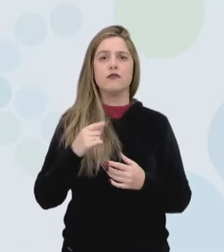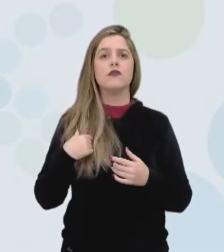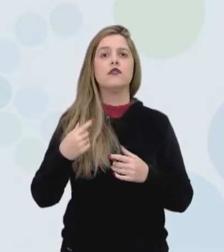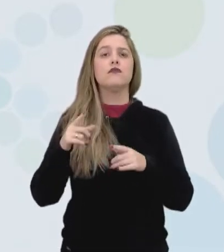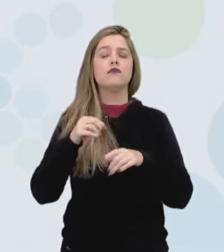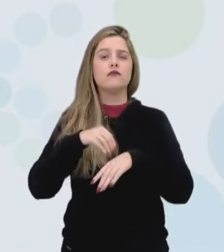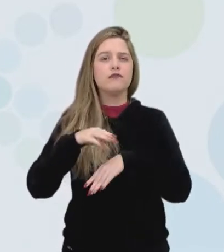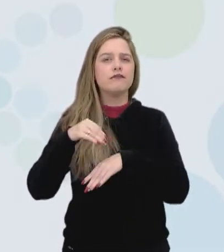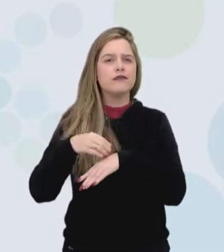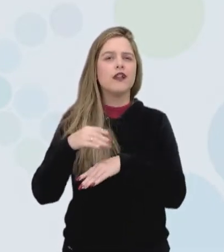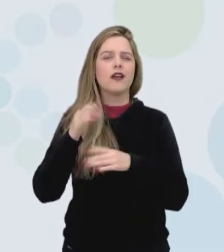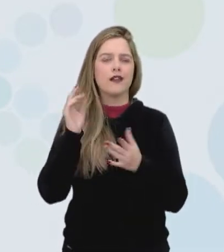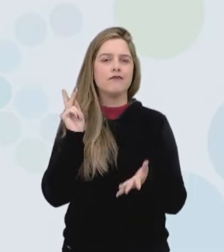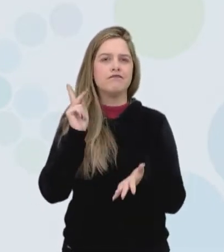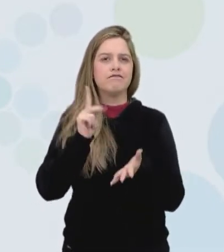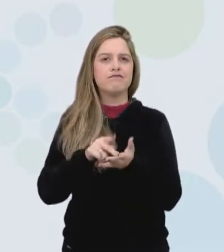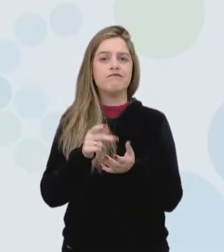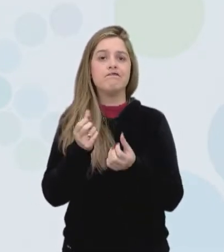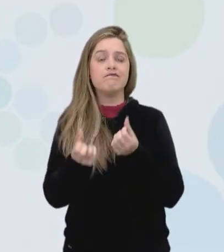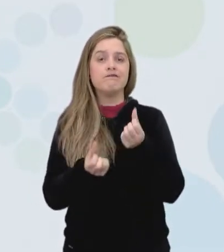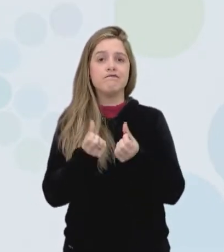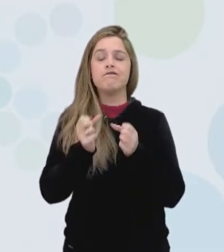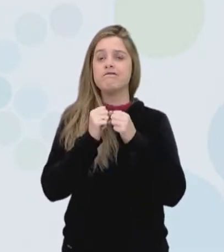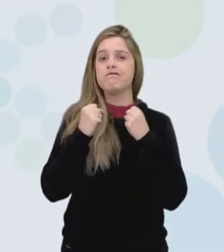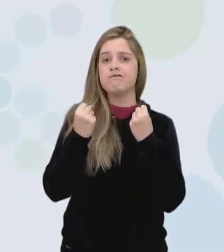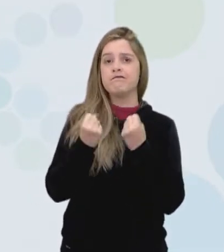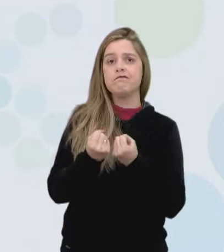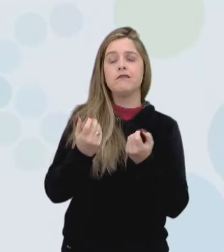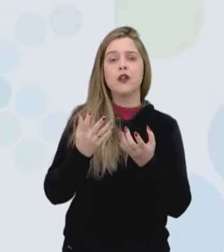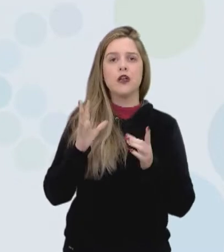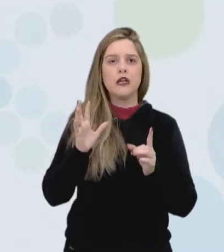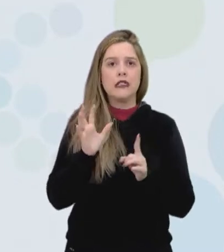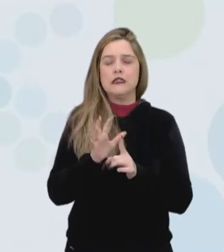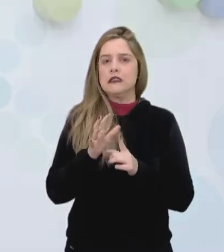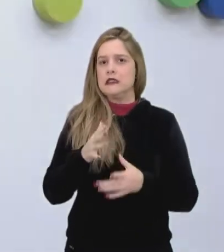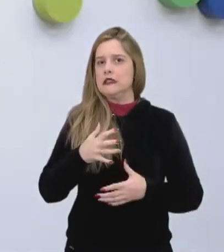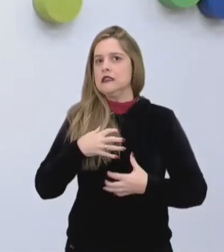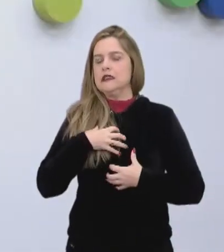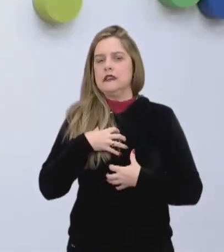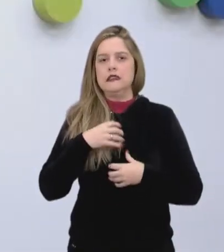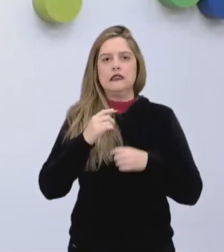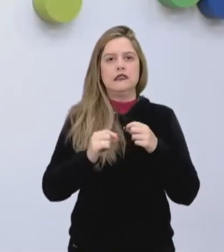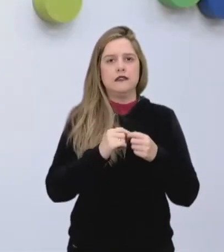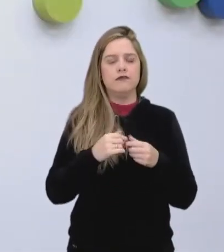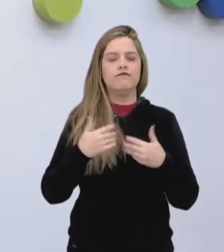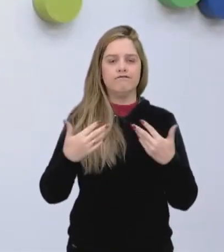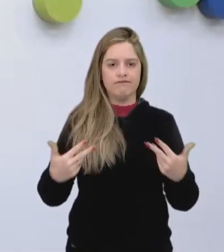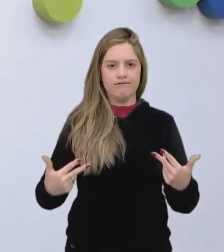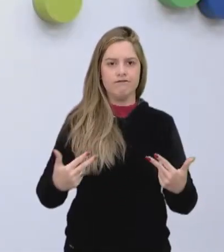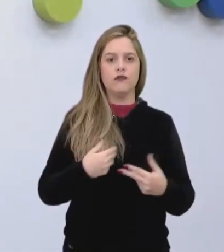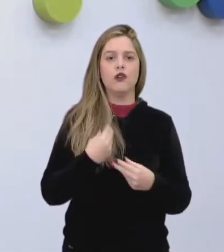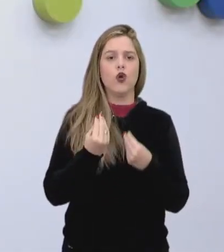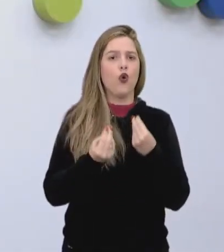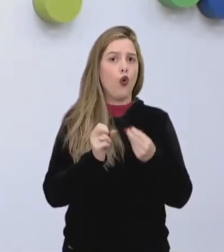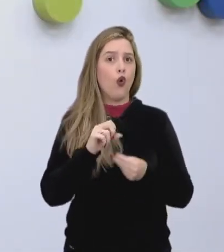verdade absoluta do sistema capitalista, começa a se chocar diretamente com